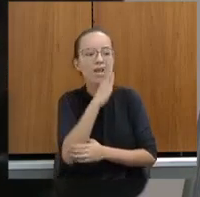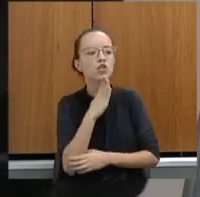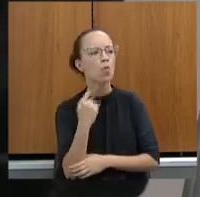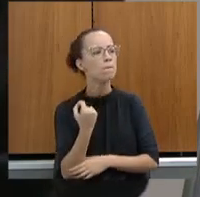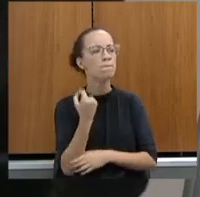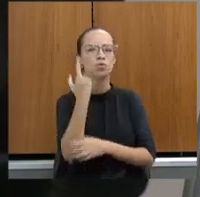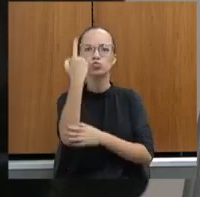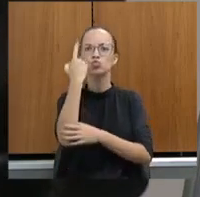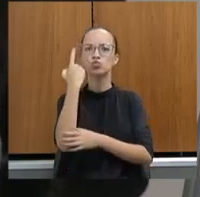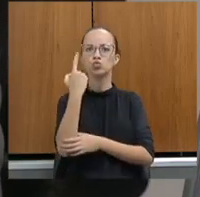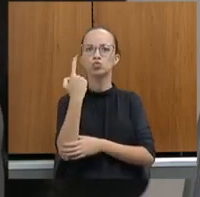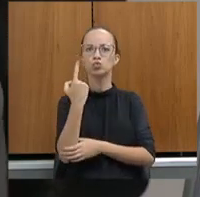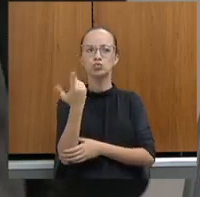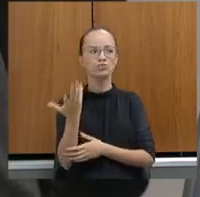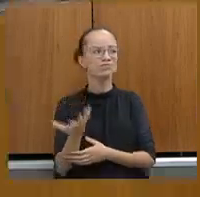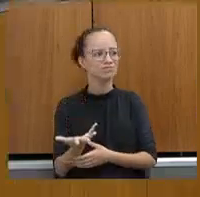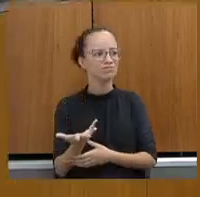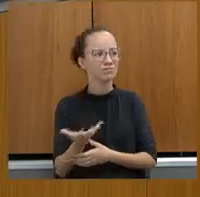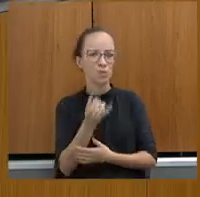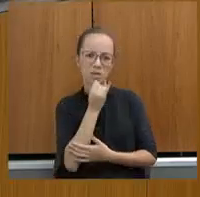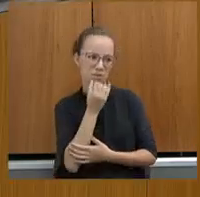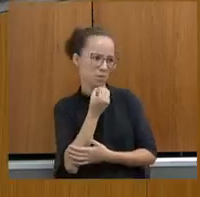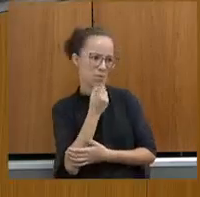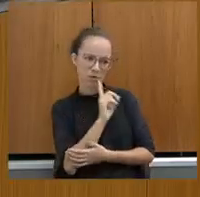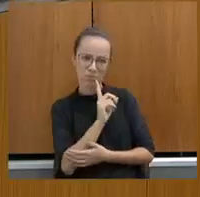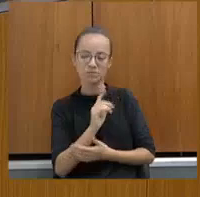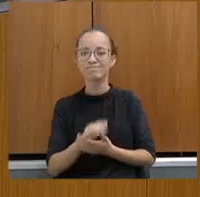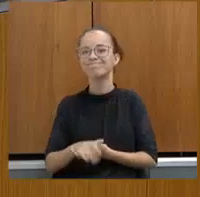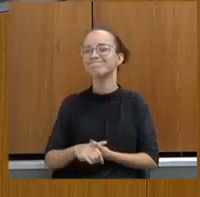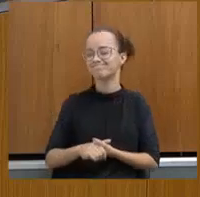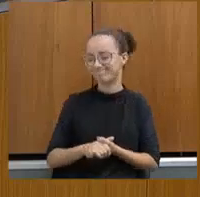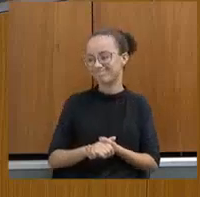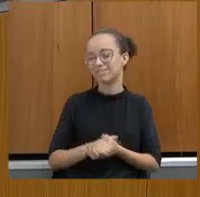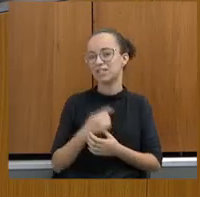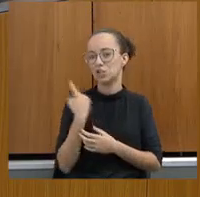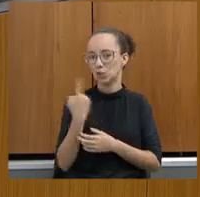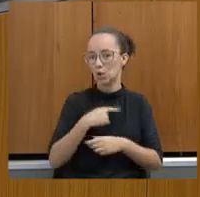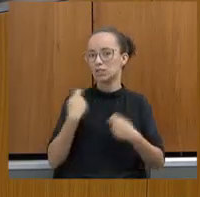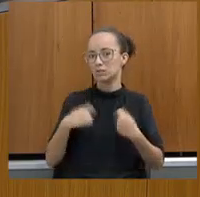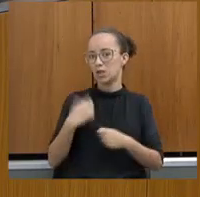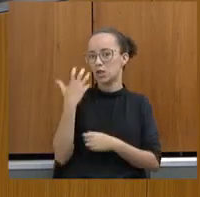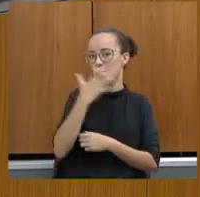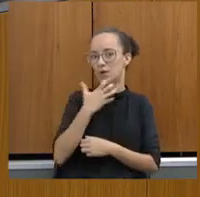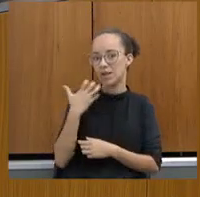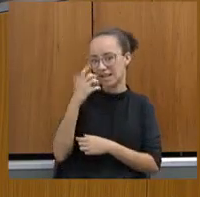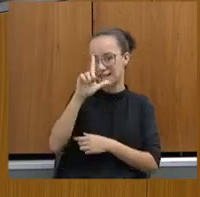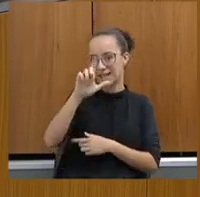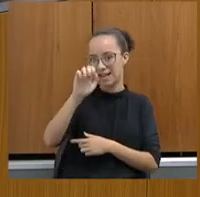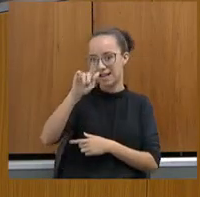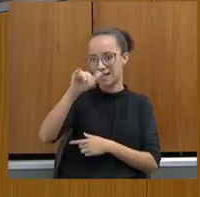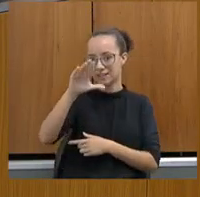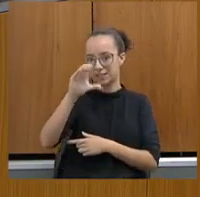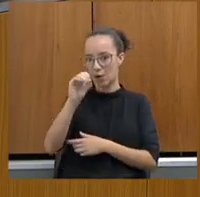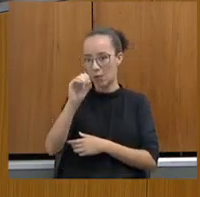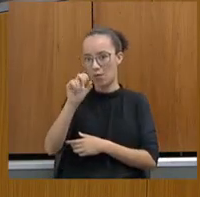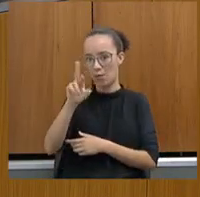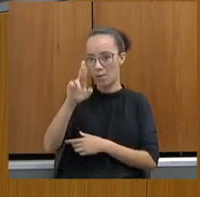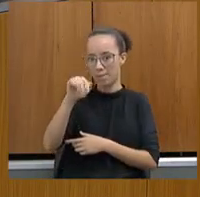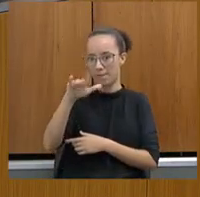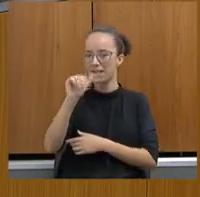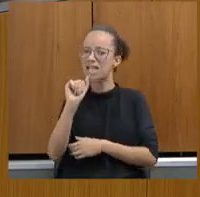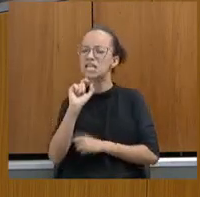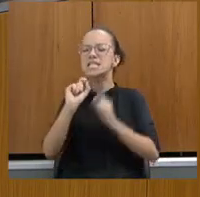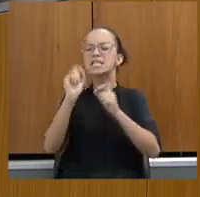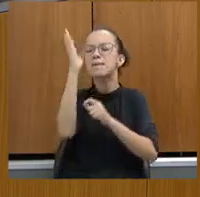Você vê que o exemplo não está muito bom, não, secretário. É, a gente tem que tocar a música do Legião Umbana, que país é esse, mas, enfim, não é? Foi.